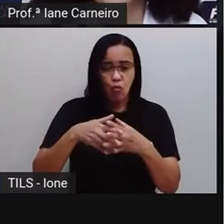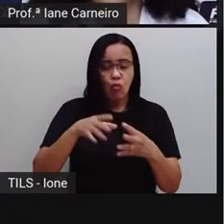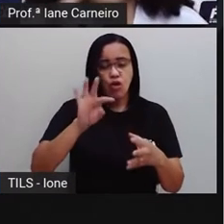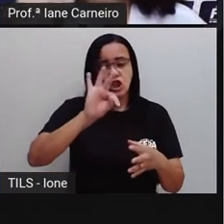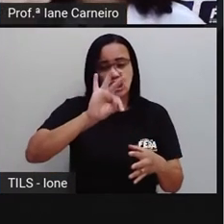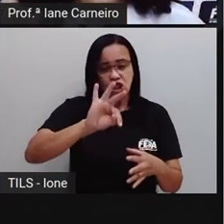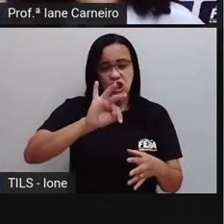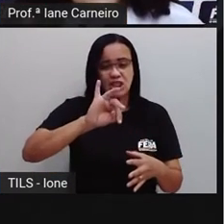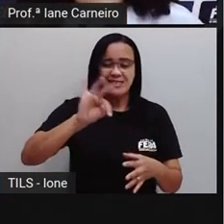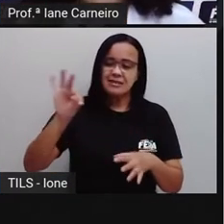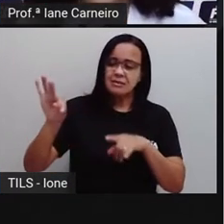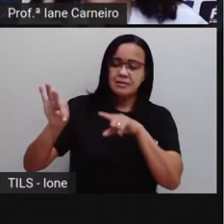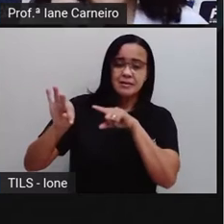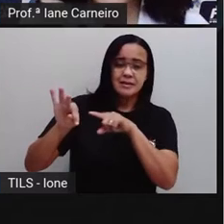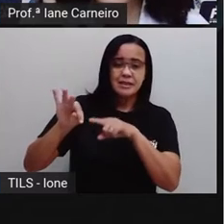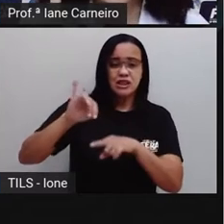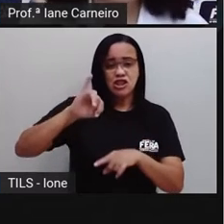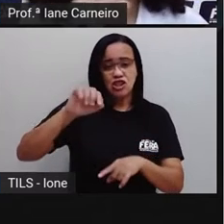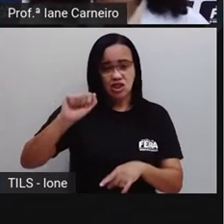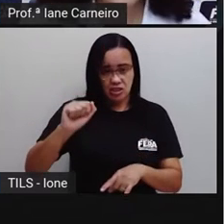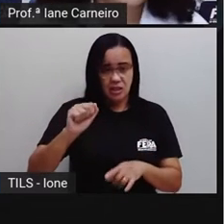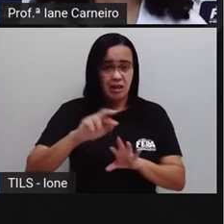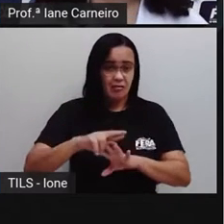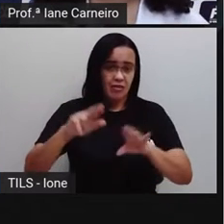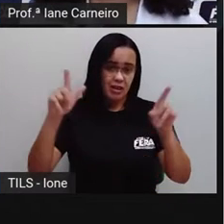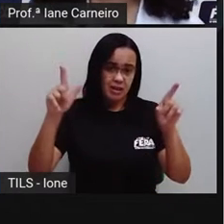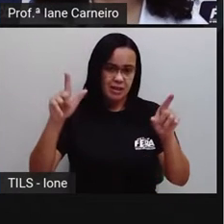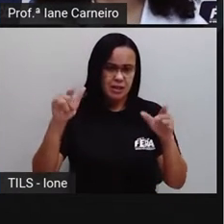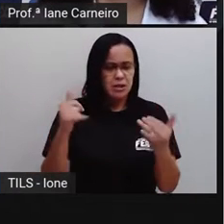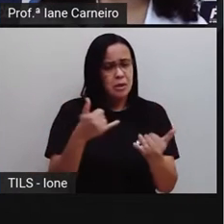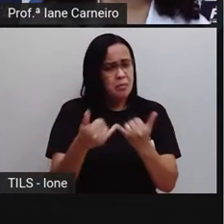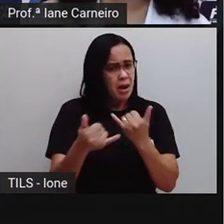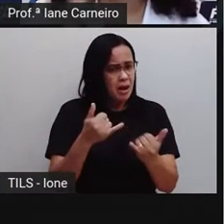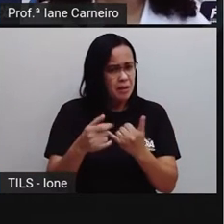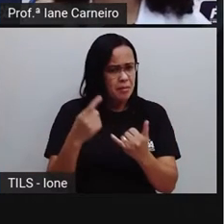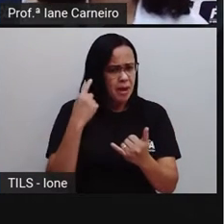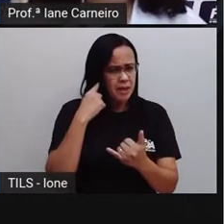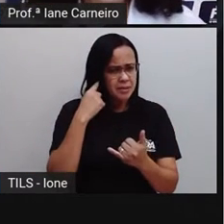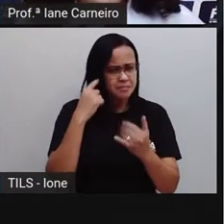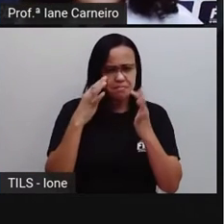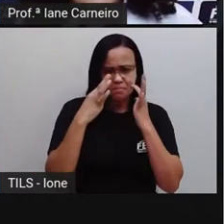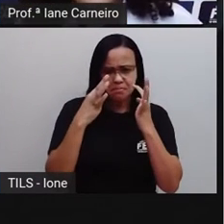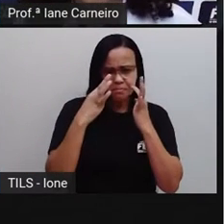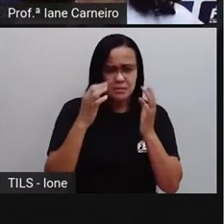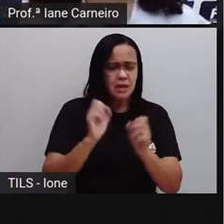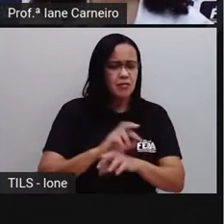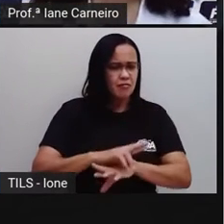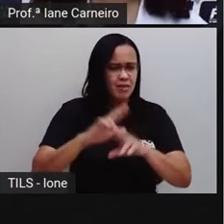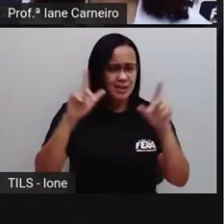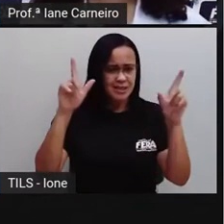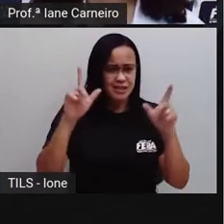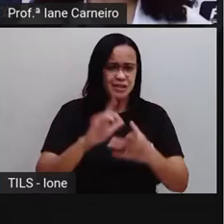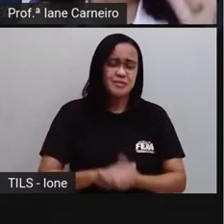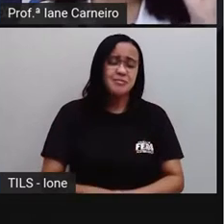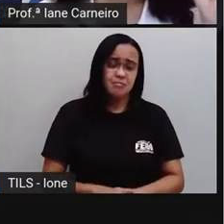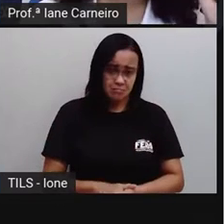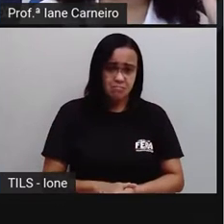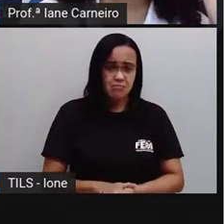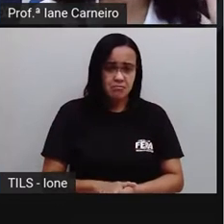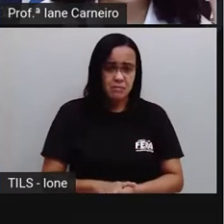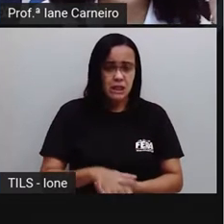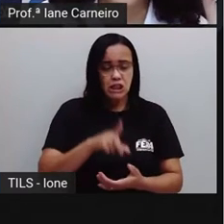né? Olha o som, dia aparece, né? Mas não é o mesmo som. Dia é diferente de